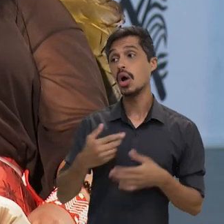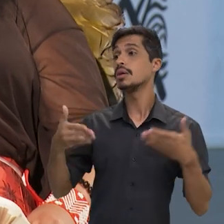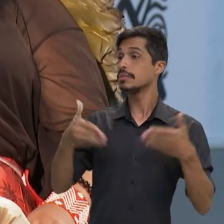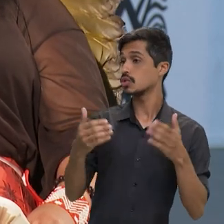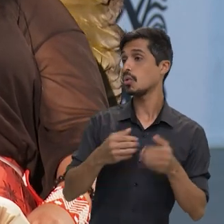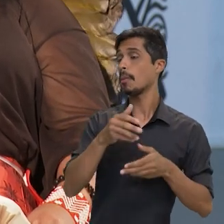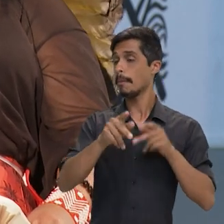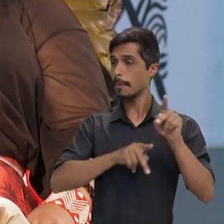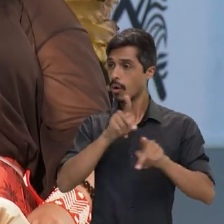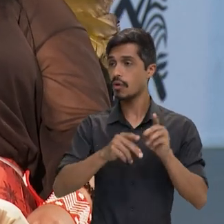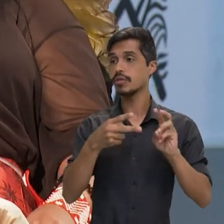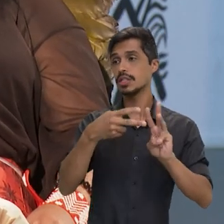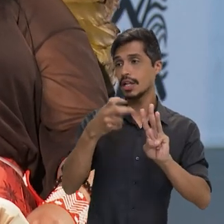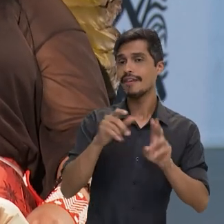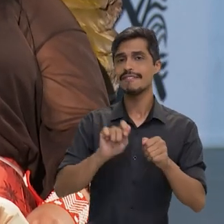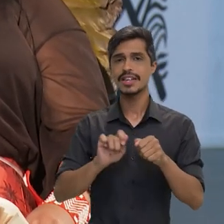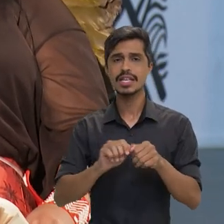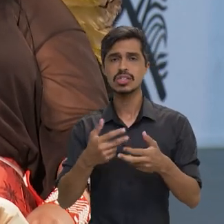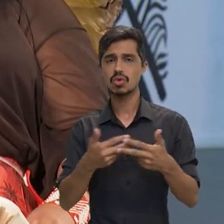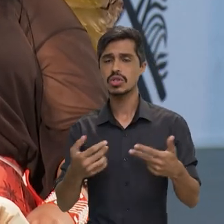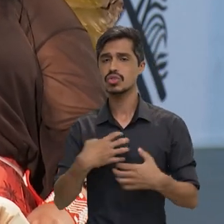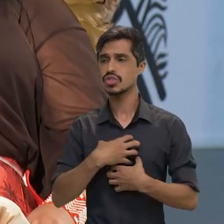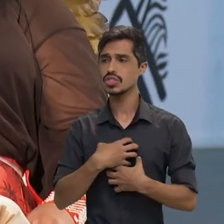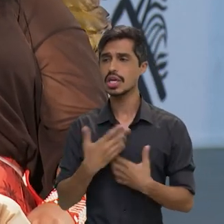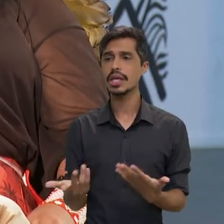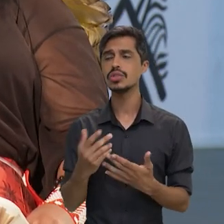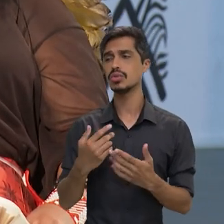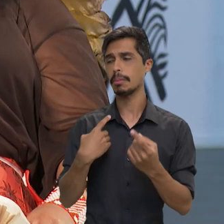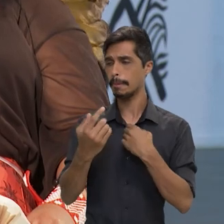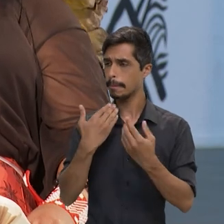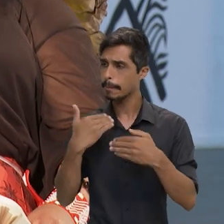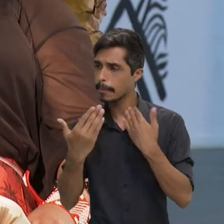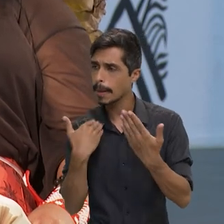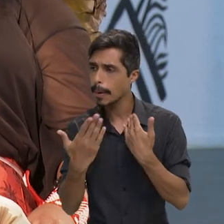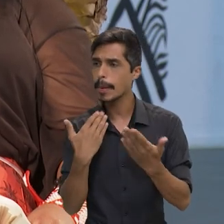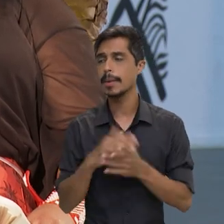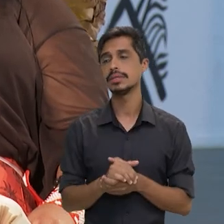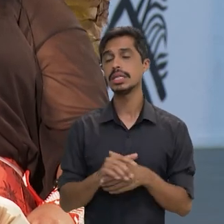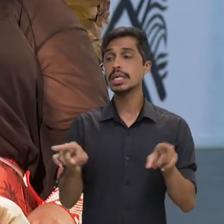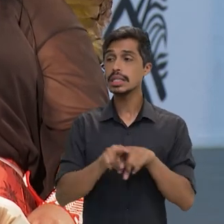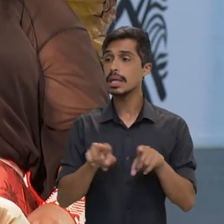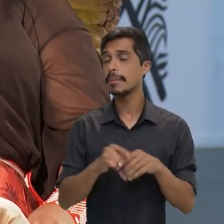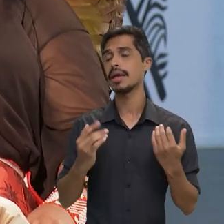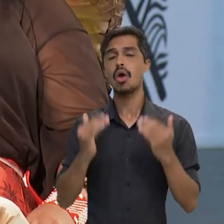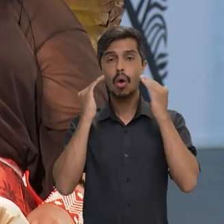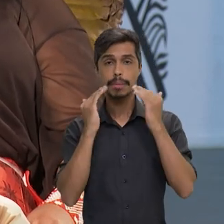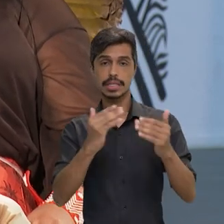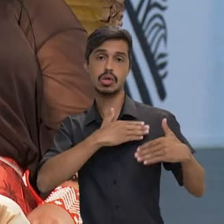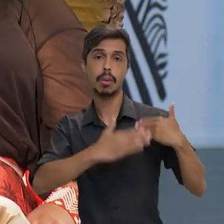boa com o movimento indígena, de fazer as coisas dialogadas, né? De agora também obedecer esses